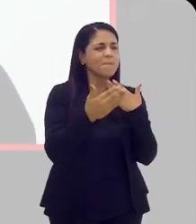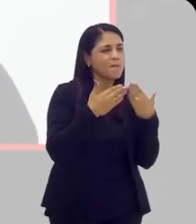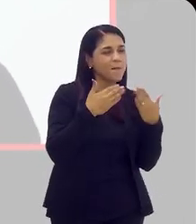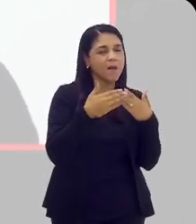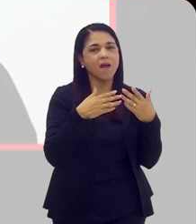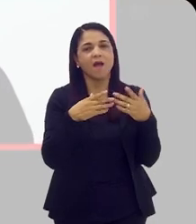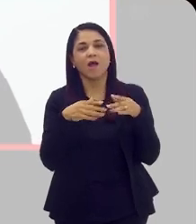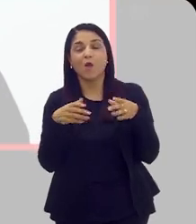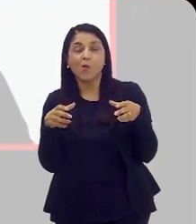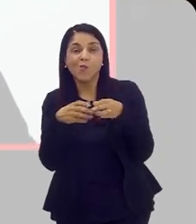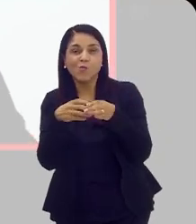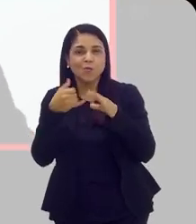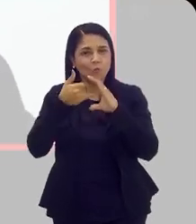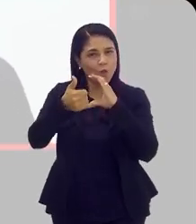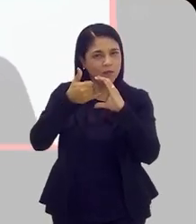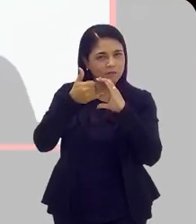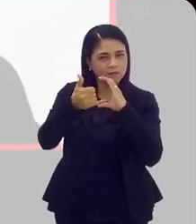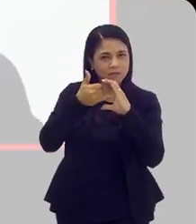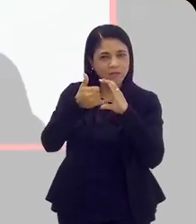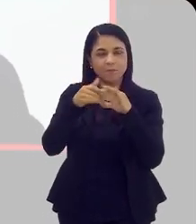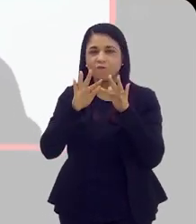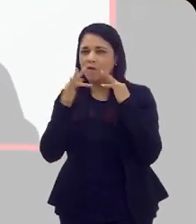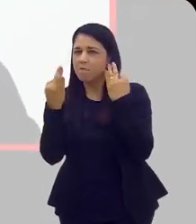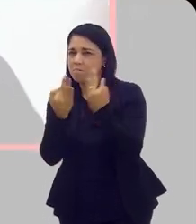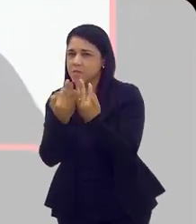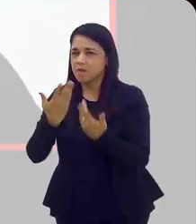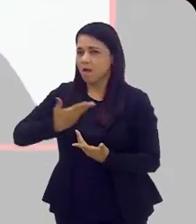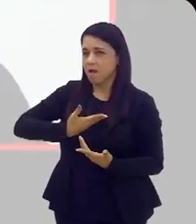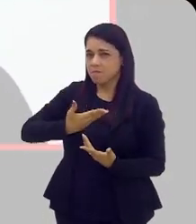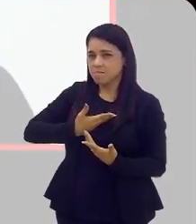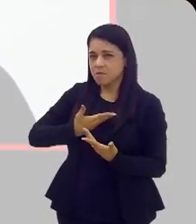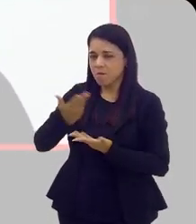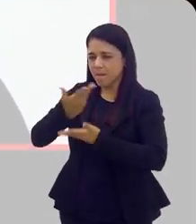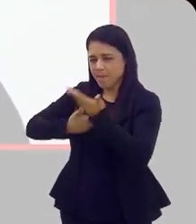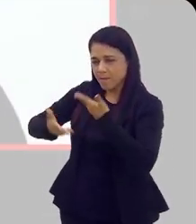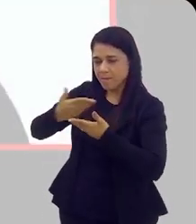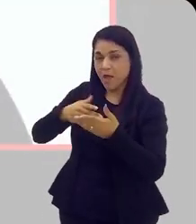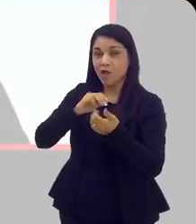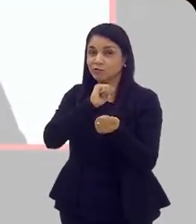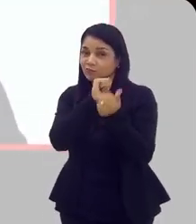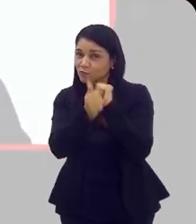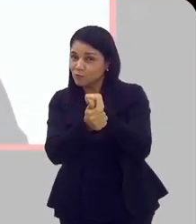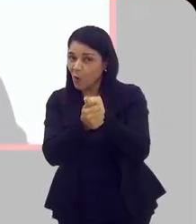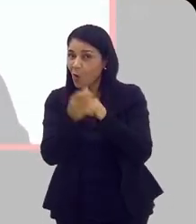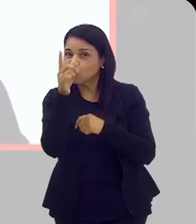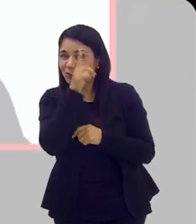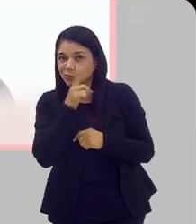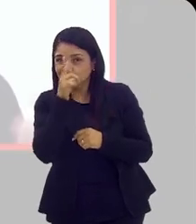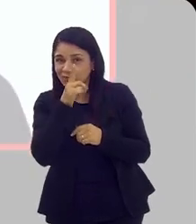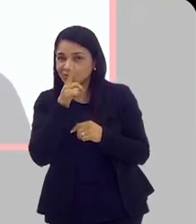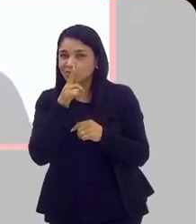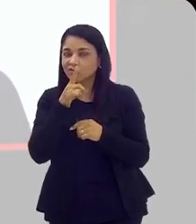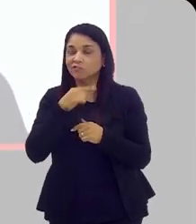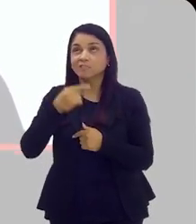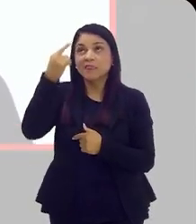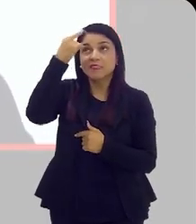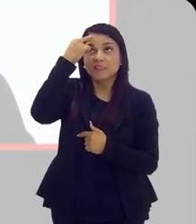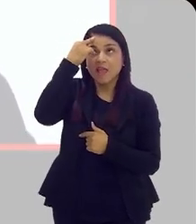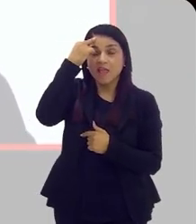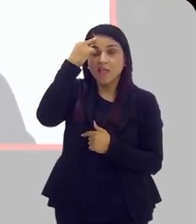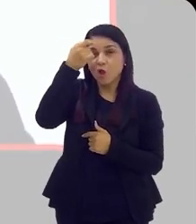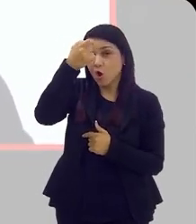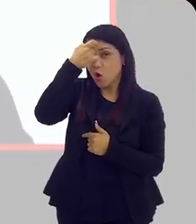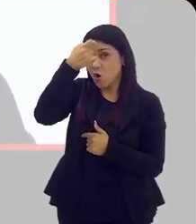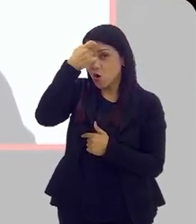corredores, conversar nos grupos de WhatsApp, na família, nos amigos, grupo do futebol de domingo, pra que todo mundo tenha essa